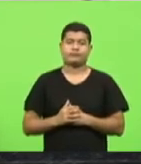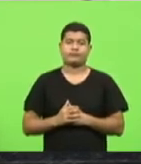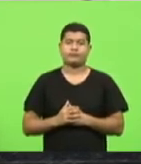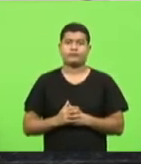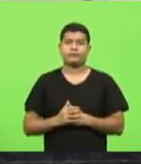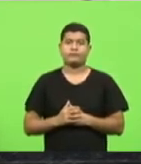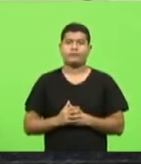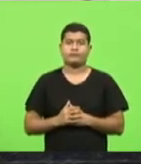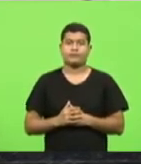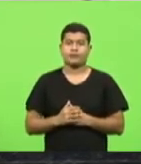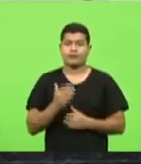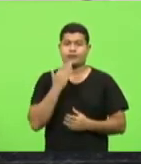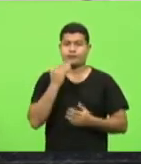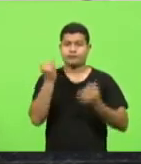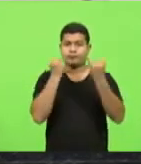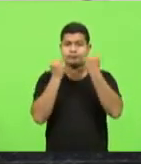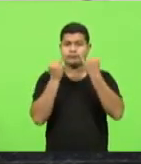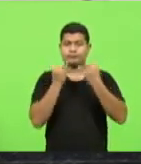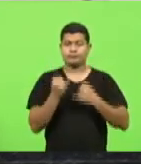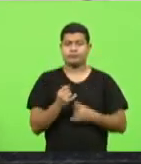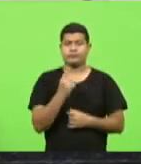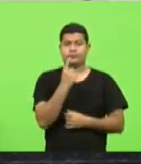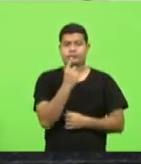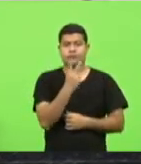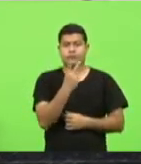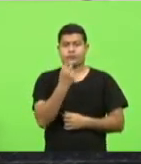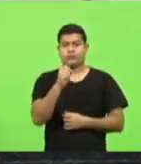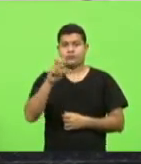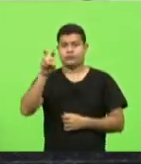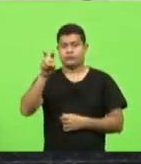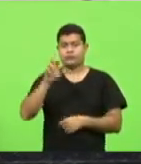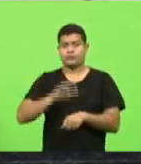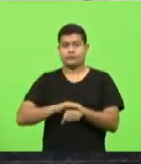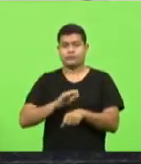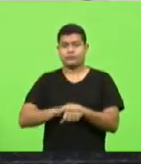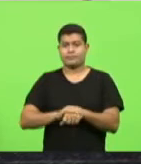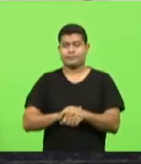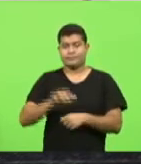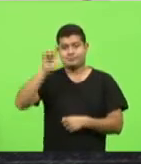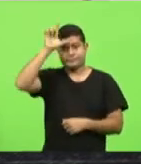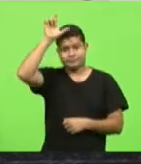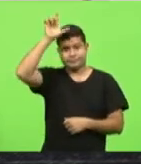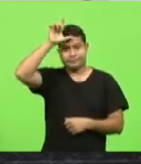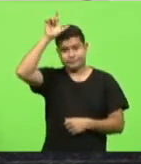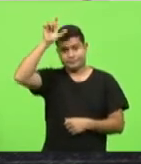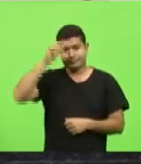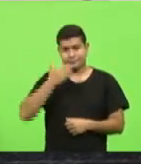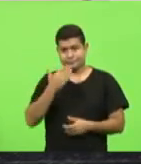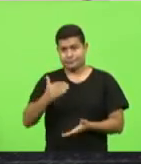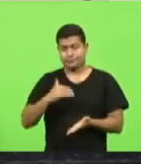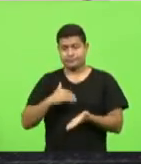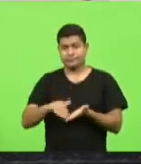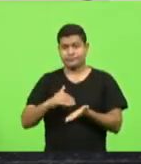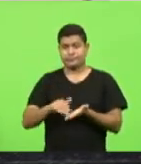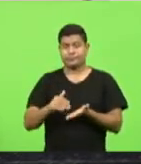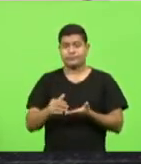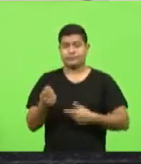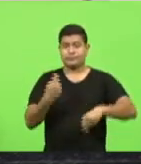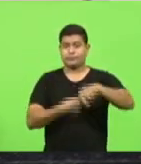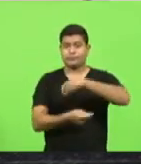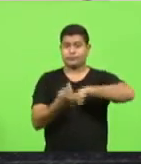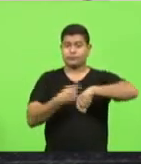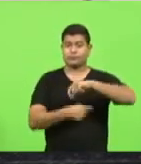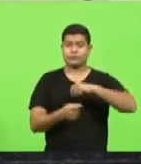pedido de informação número 285 deputado Sargento Lima solicita ao secretário do estado da administração